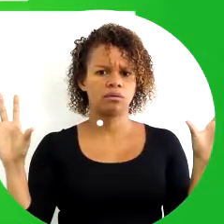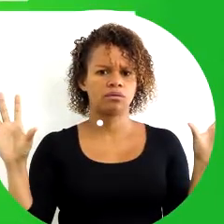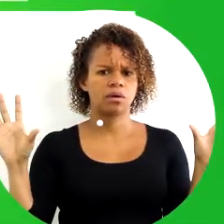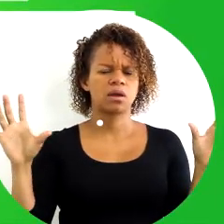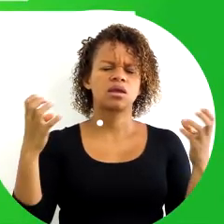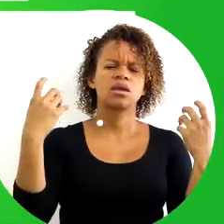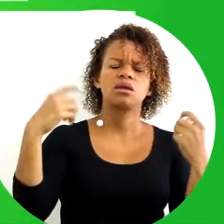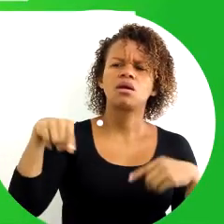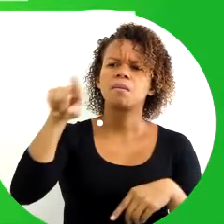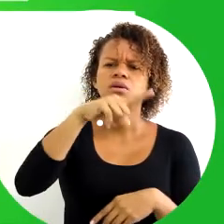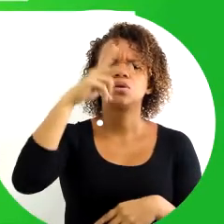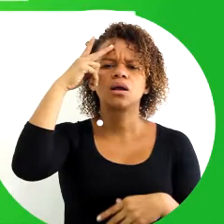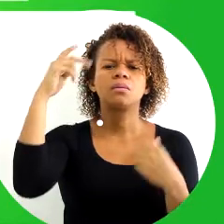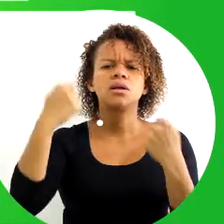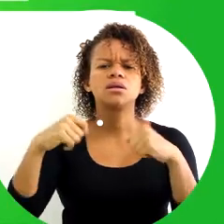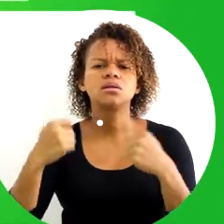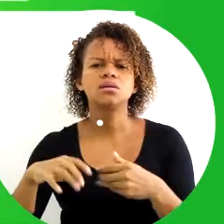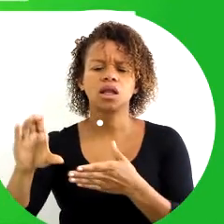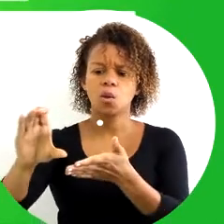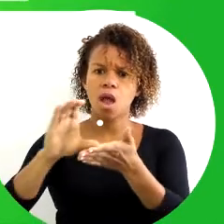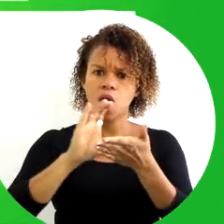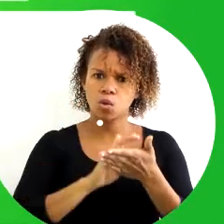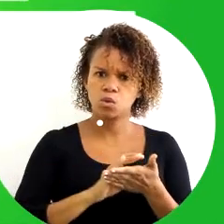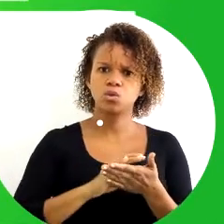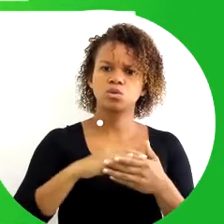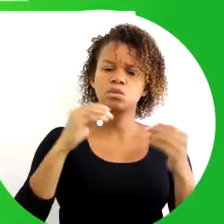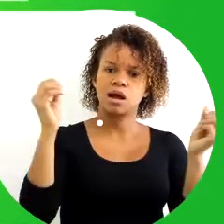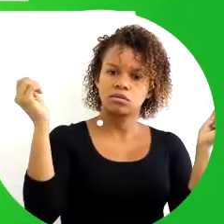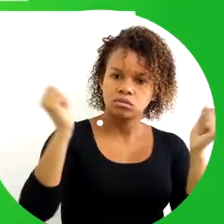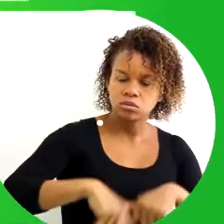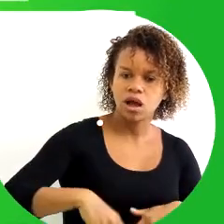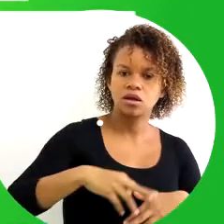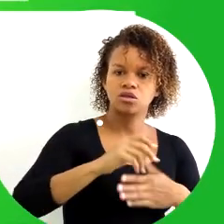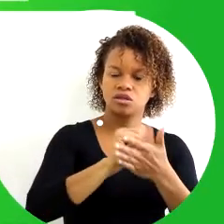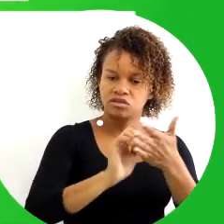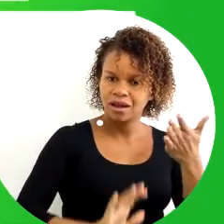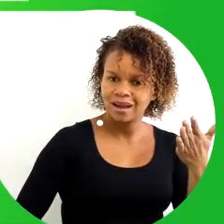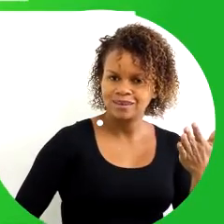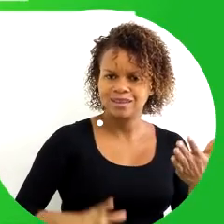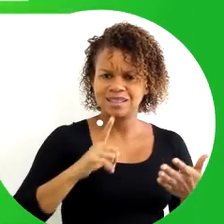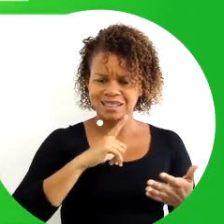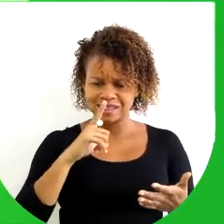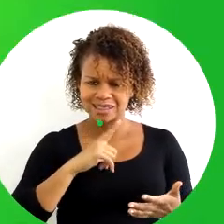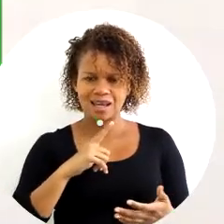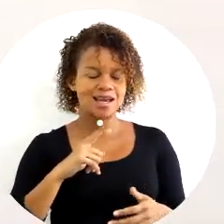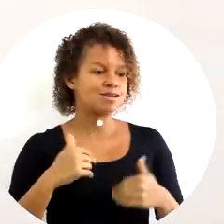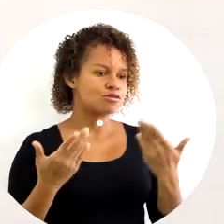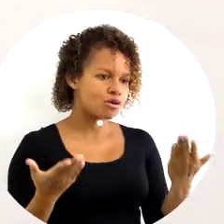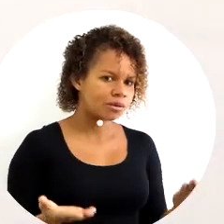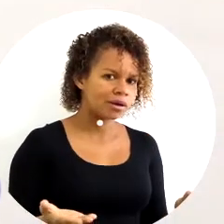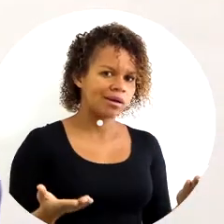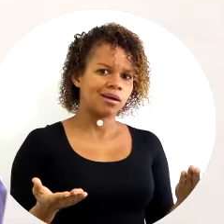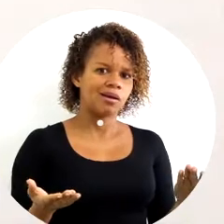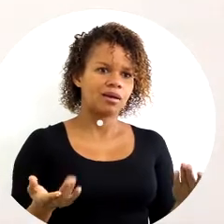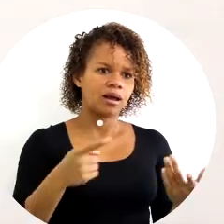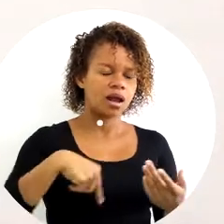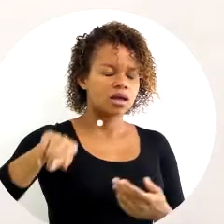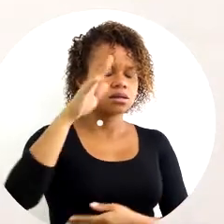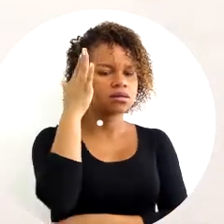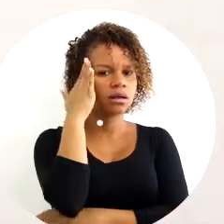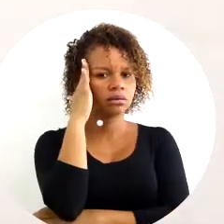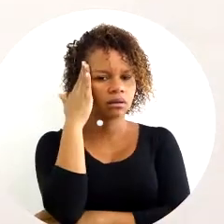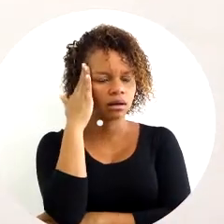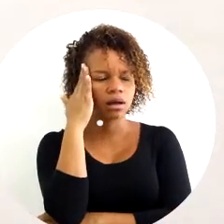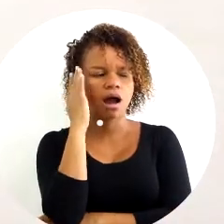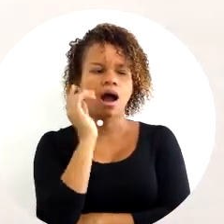Quem precisa do recurso? Tem o recurso que precisa para executar melhor a sua tarefa? Se tem, é muito provável que ele entenda